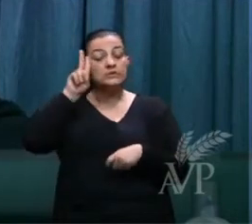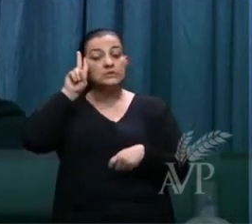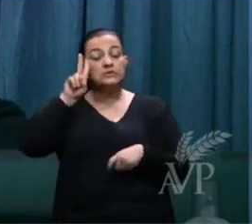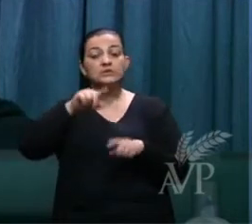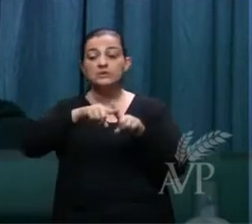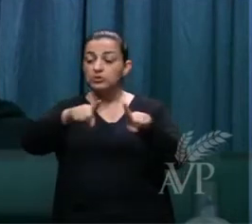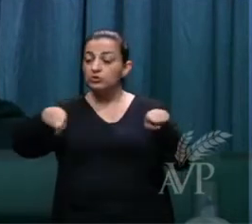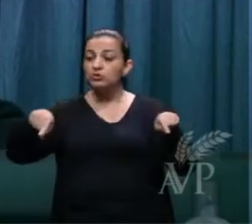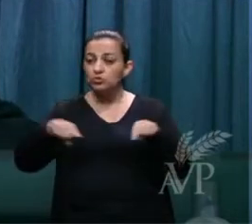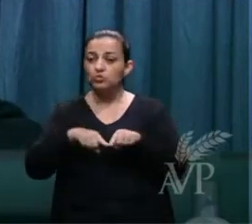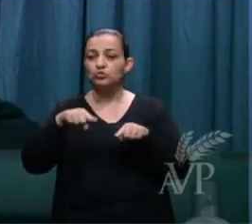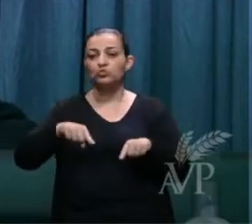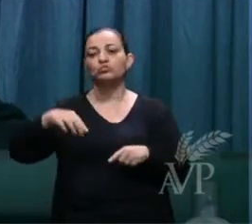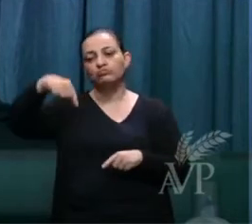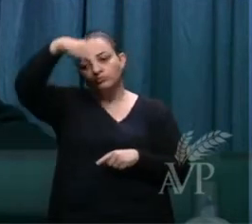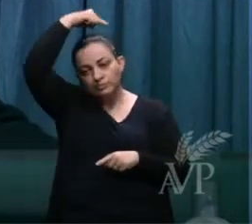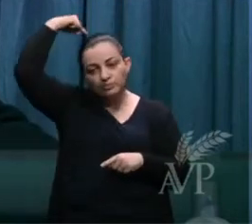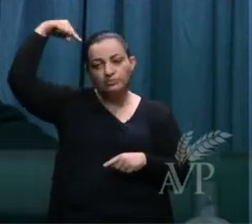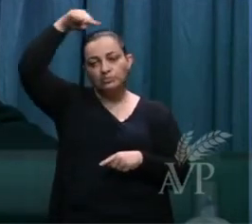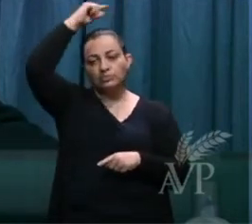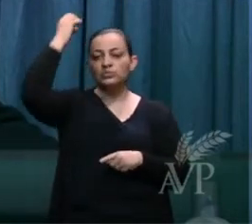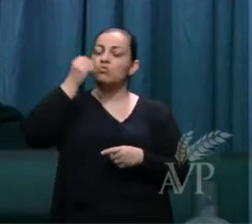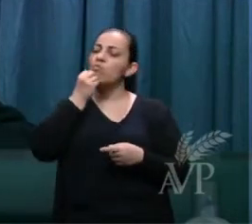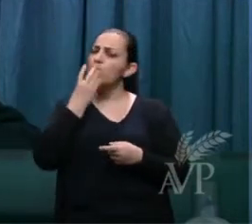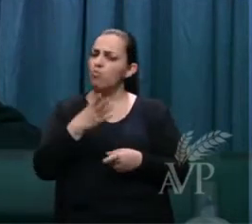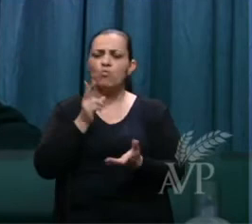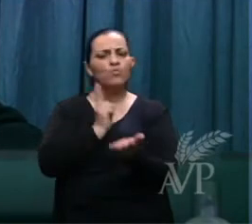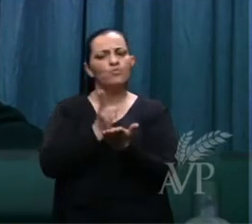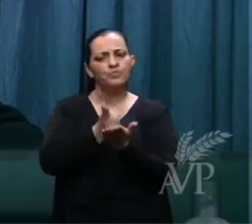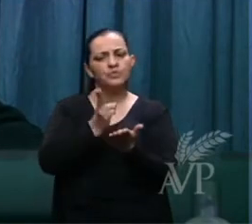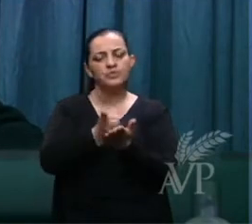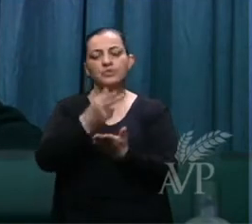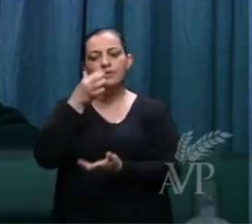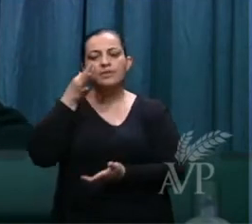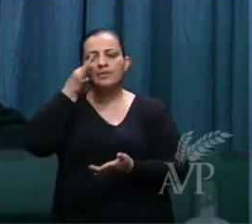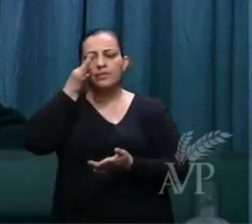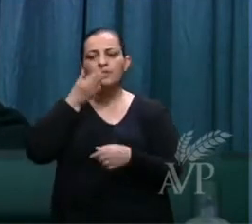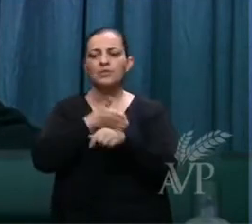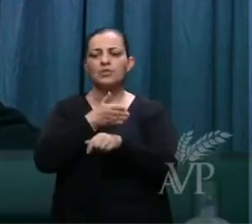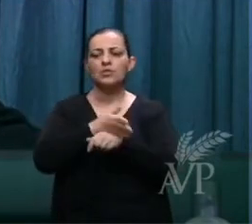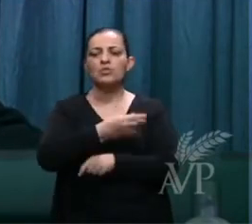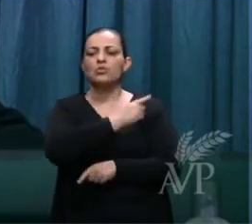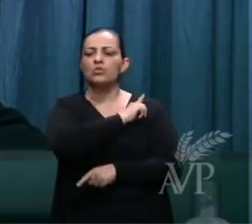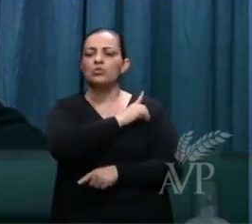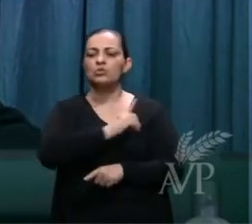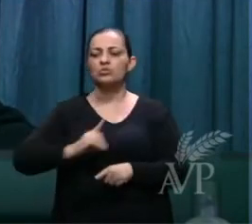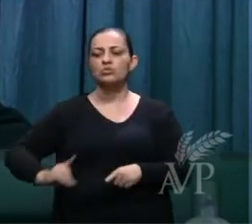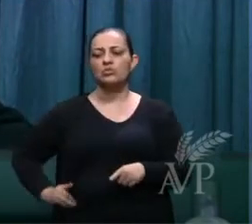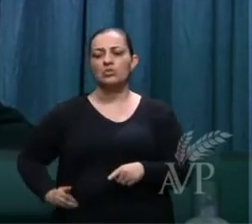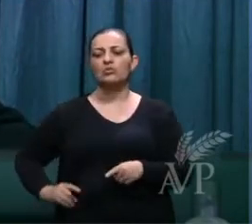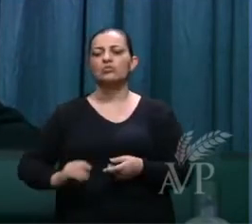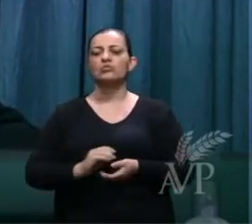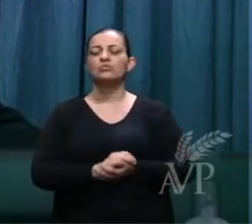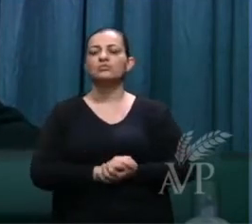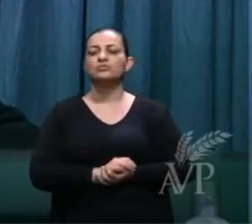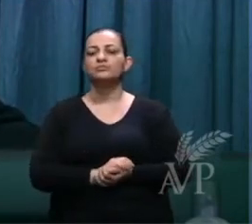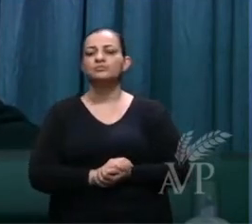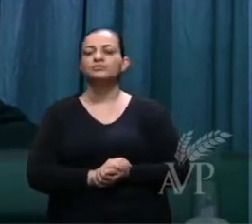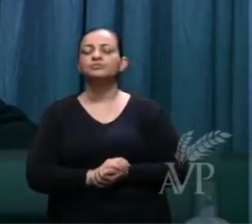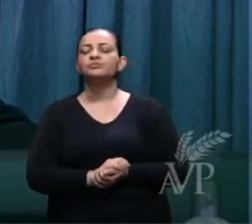Guardar a reverência aqui. E o bom era que sempre tivesse a presença de um oficial da igreja, um diácono,